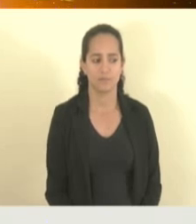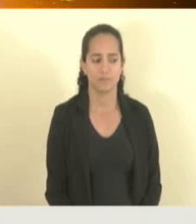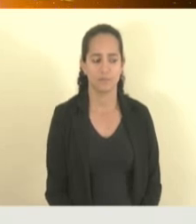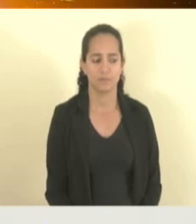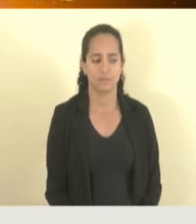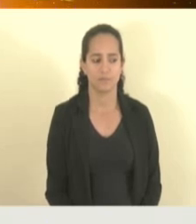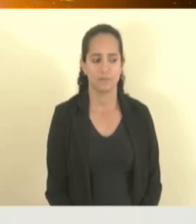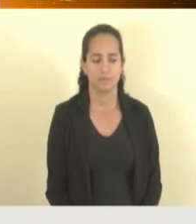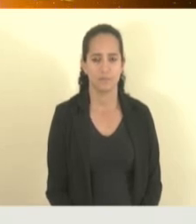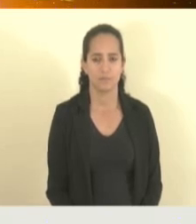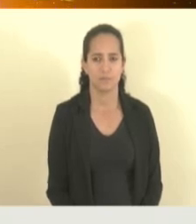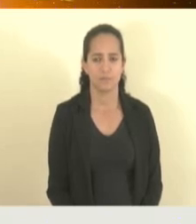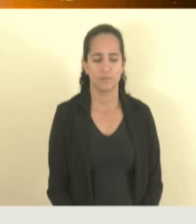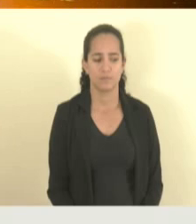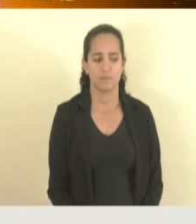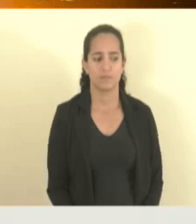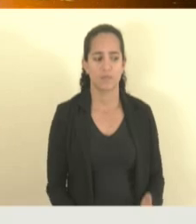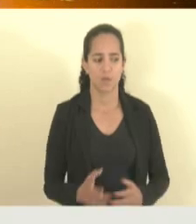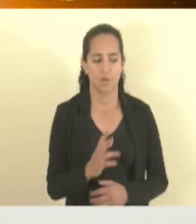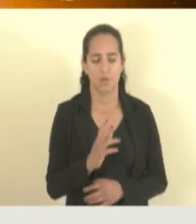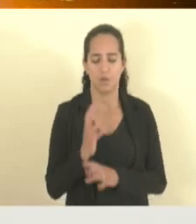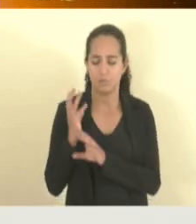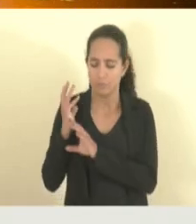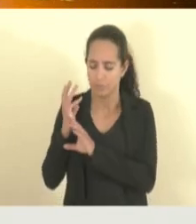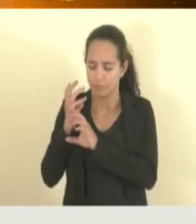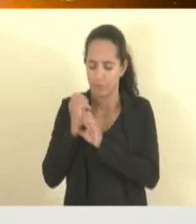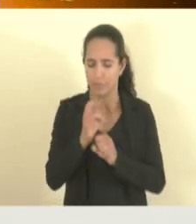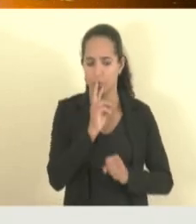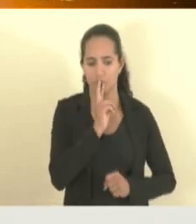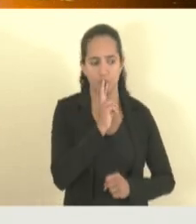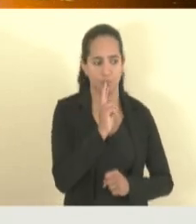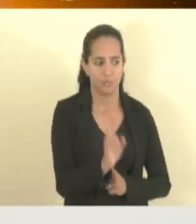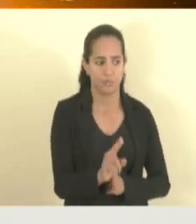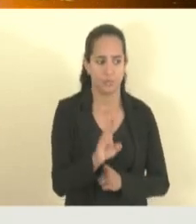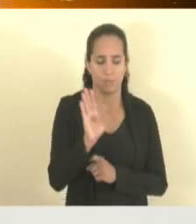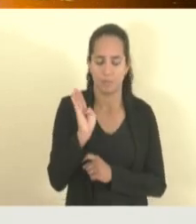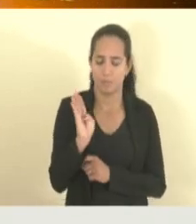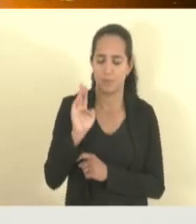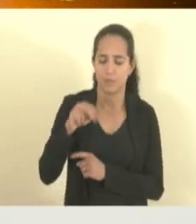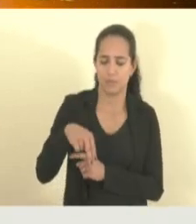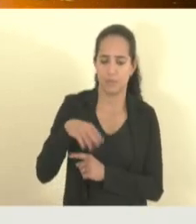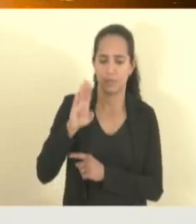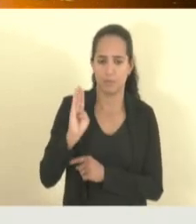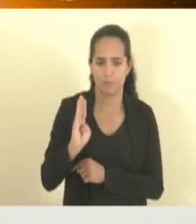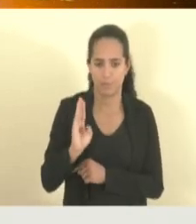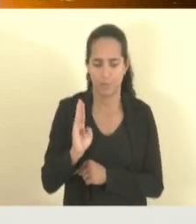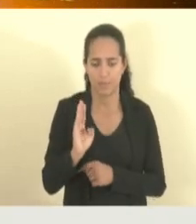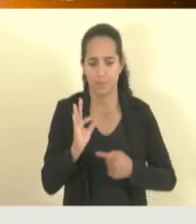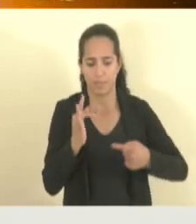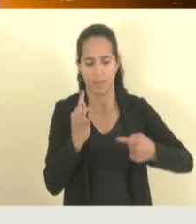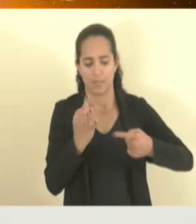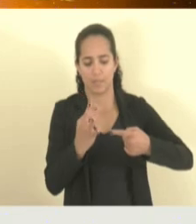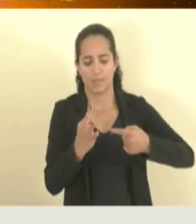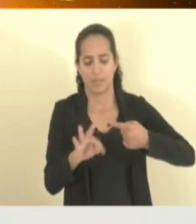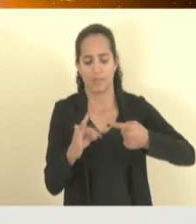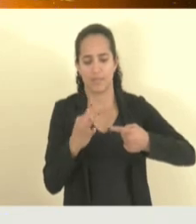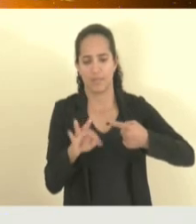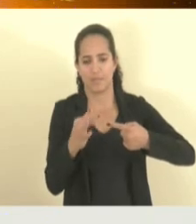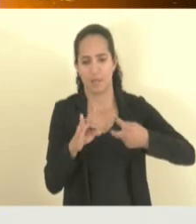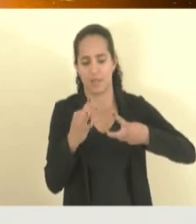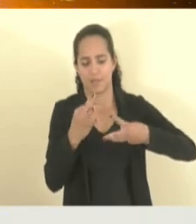é o resultado do Banco aí no primeiro trimestre de 2024.